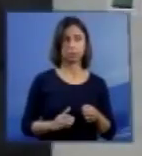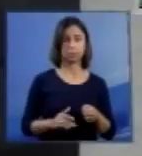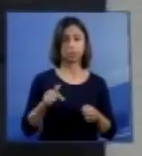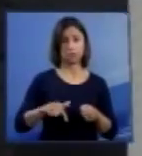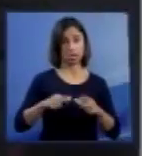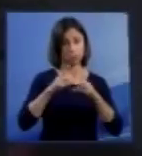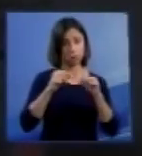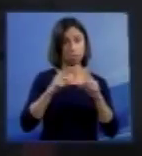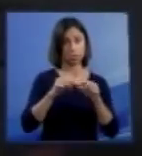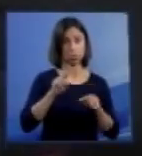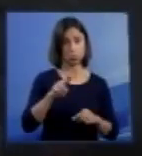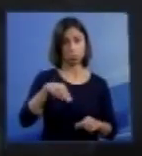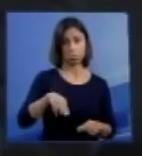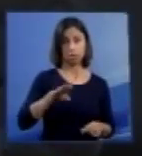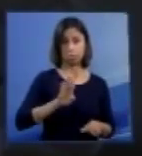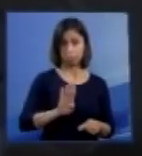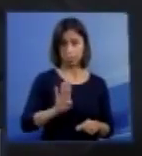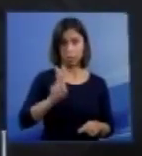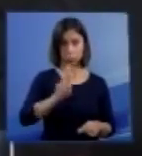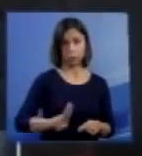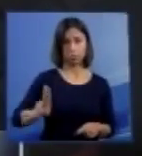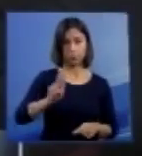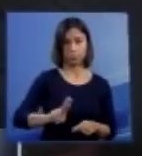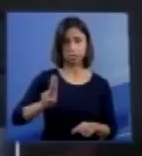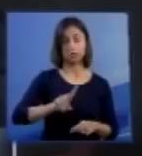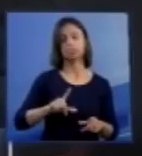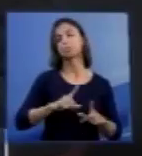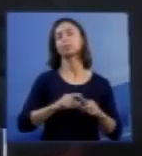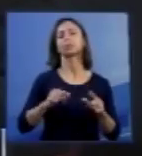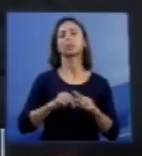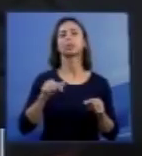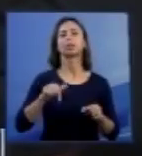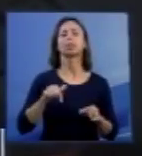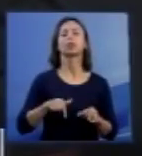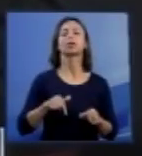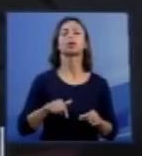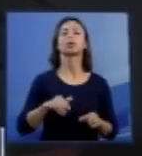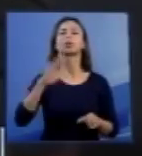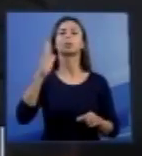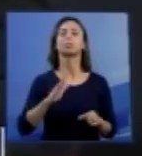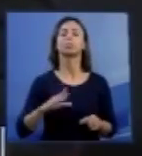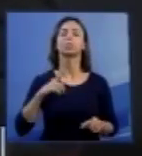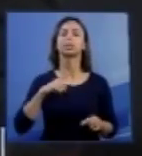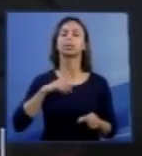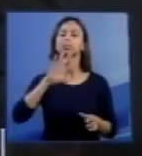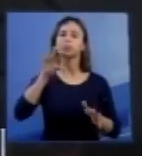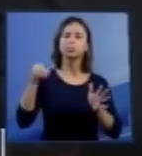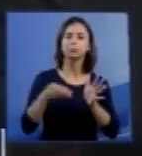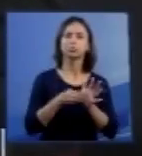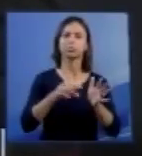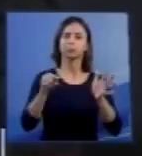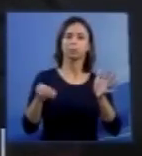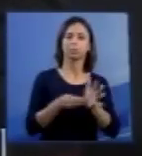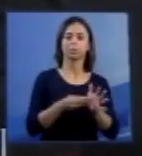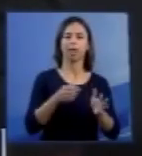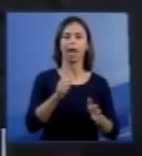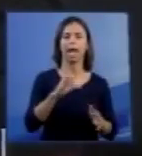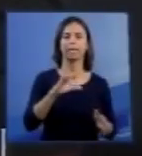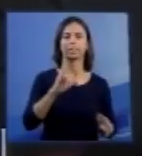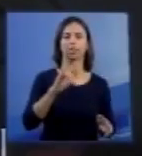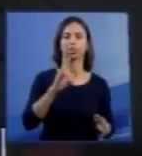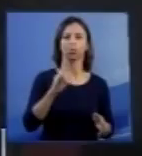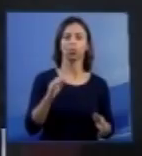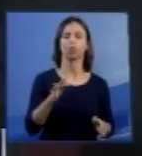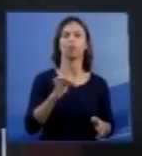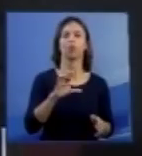Brasília, que mostra que, no Brasil, quando está se adicionando ácido fólico às farinhas, o